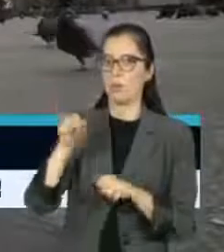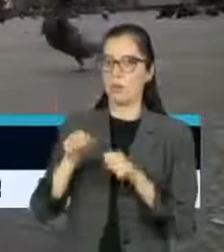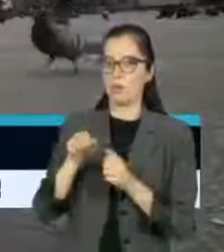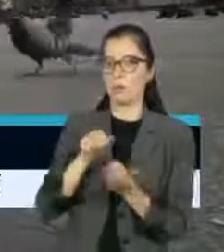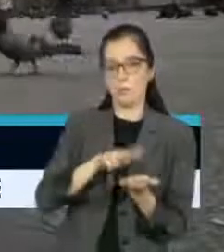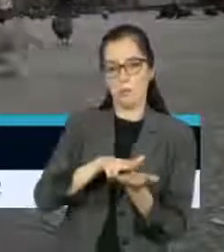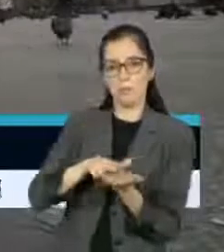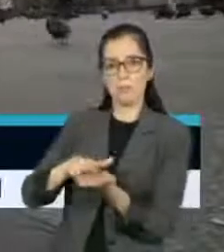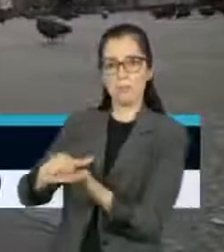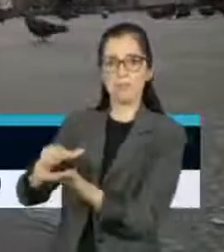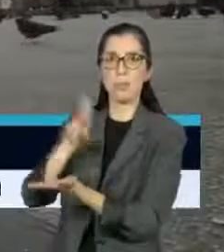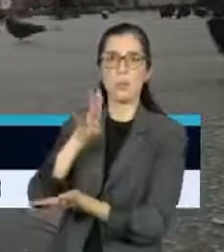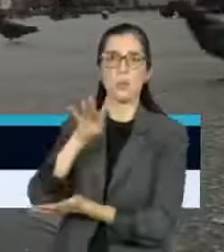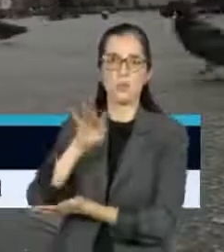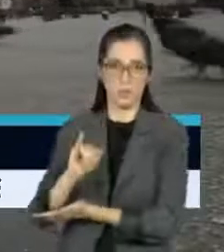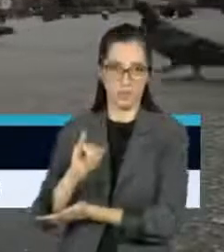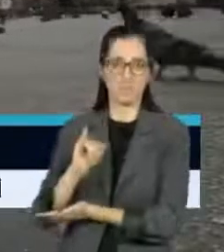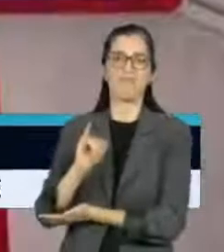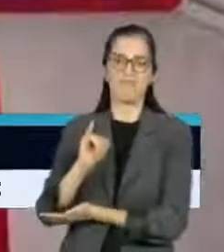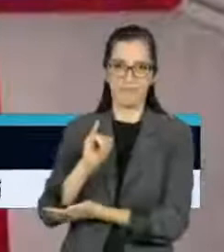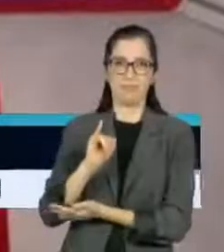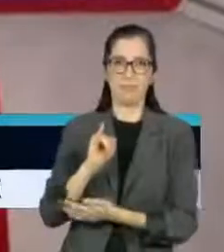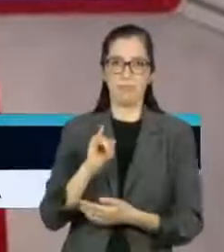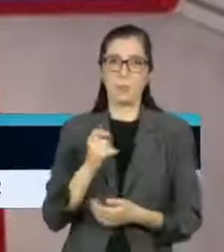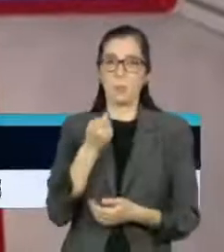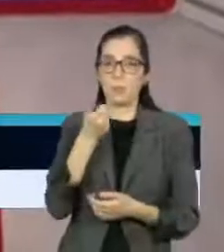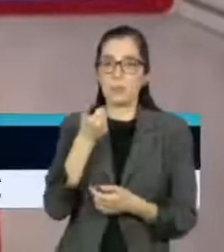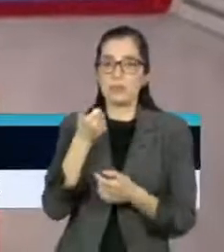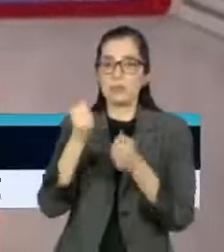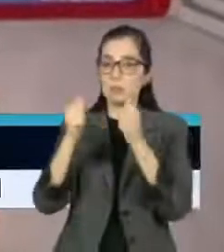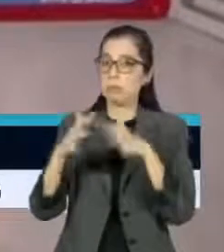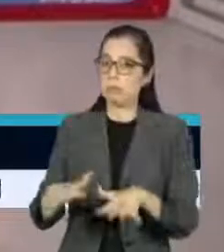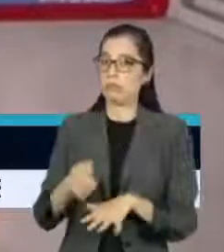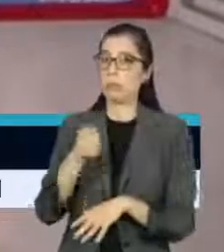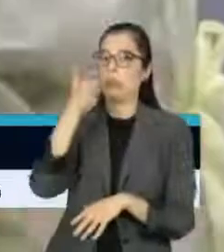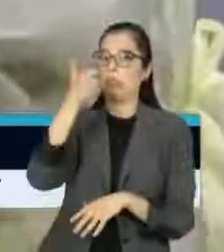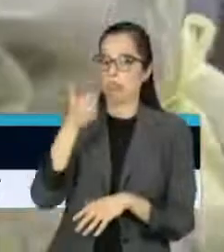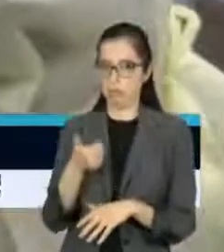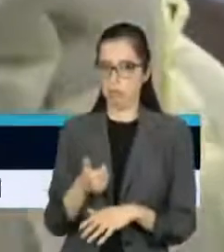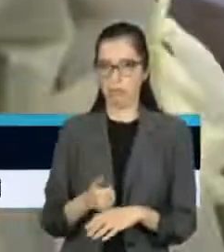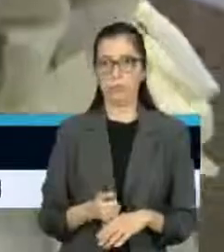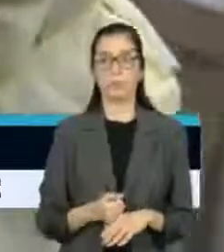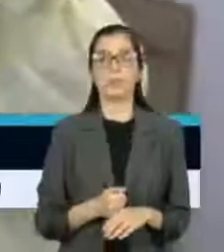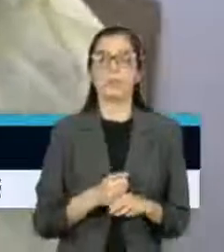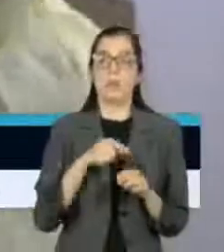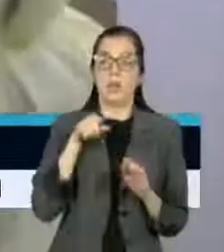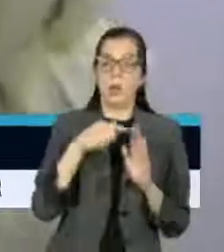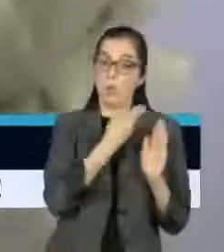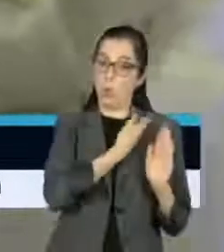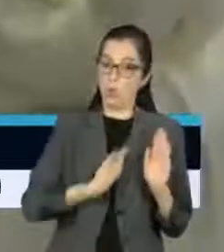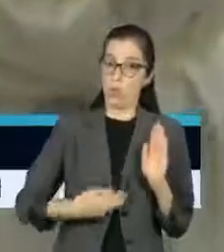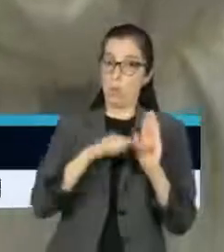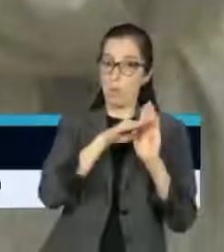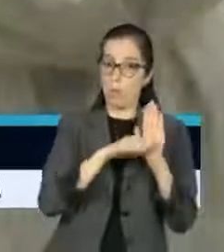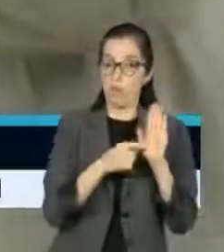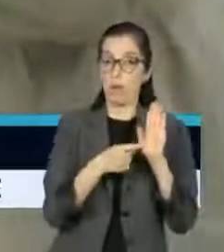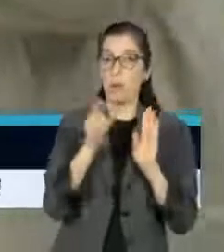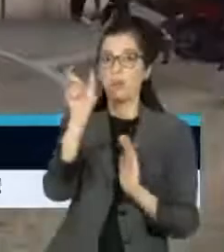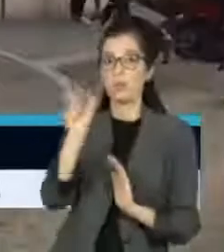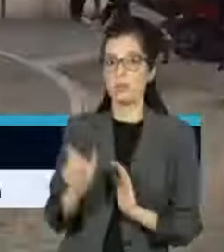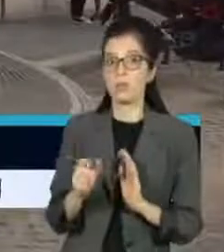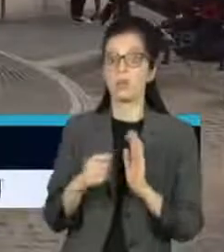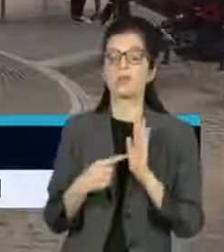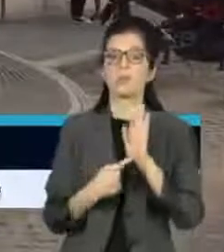Um relatório do Instituto Superior de Saúde, ligado ao governo italiano, apontou que a situação da pandemia no país pode se tornar